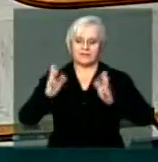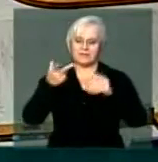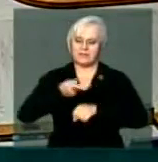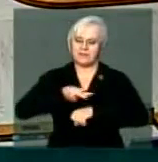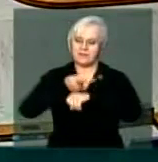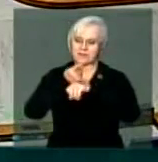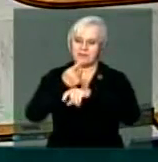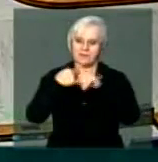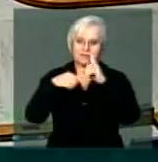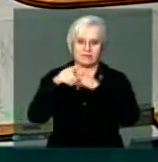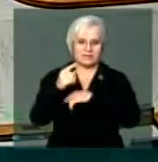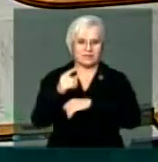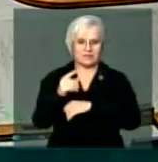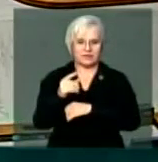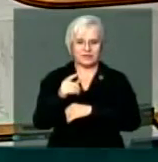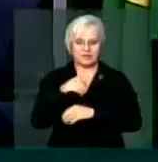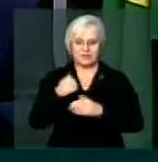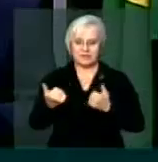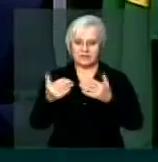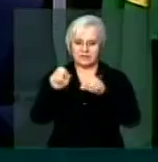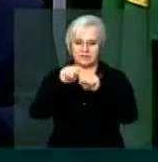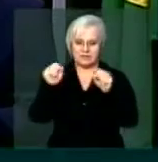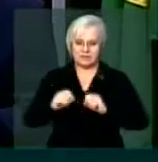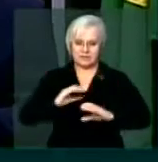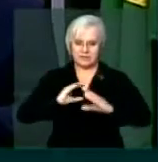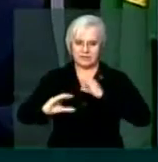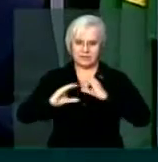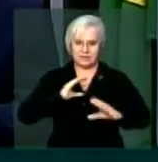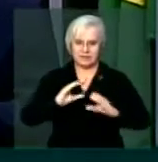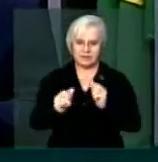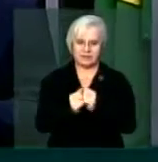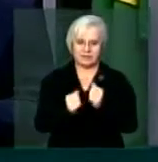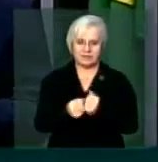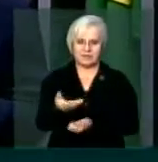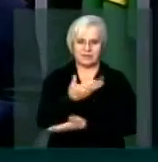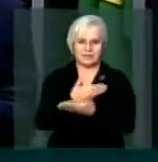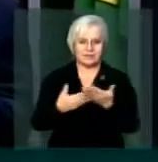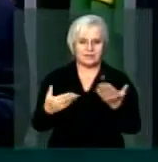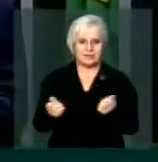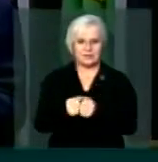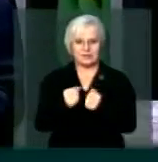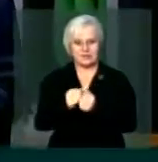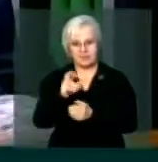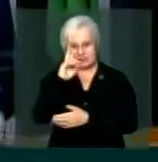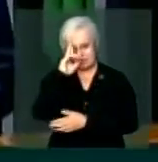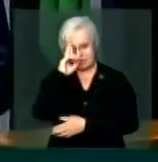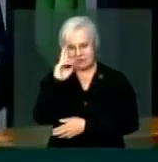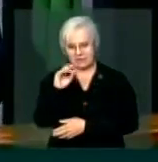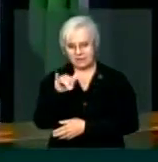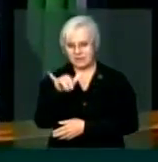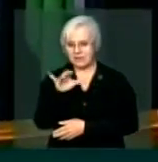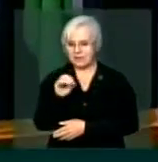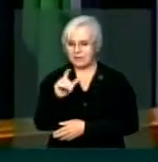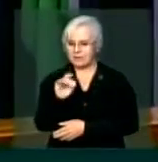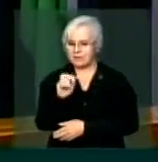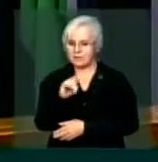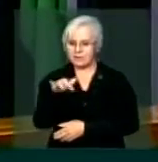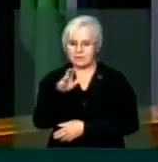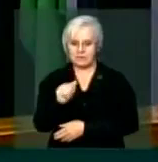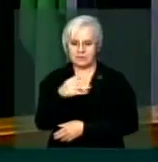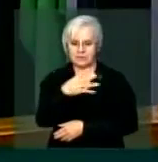troféu Seria de Ouro, concedido pelo Sistema de Comunicação Verdes Vares, coordenado pela dona Milano Queiroz, na sua